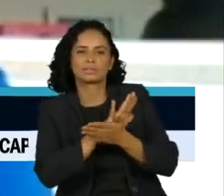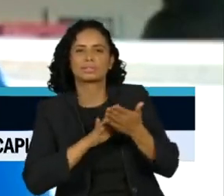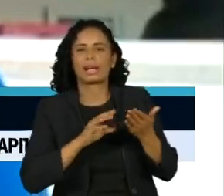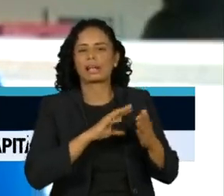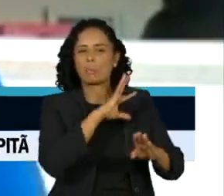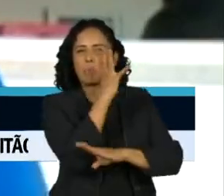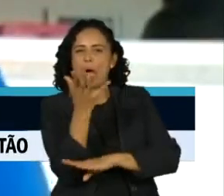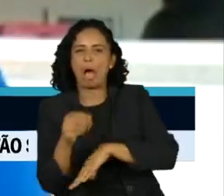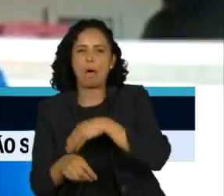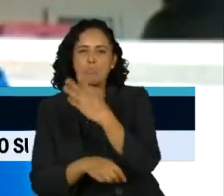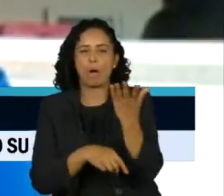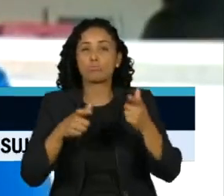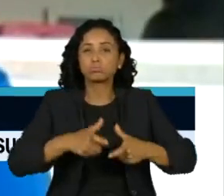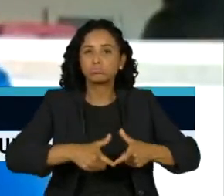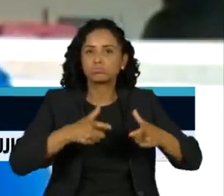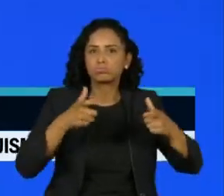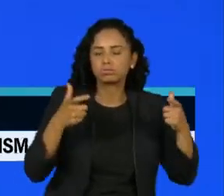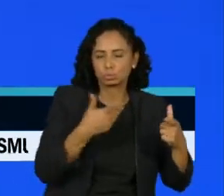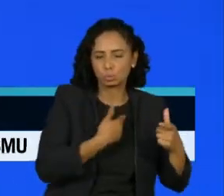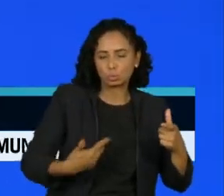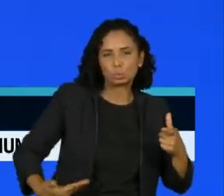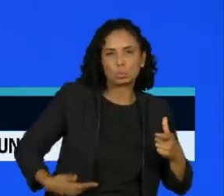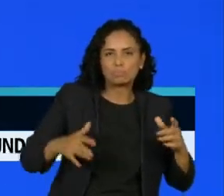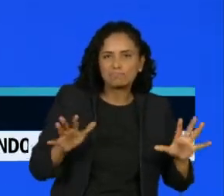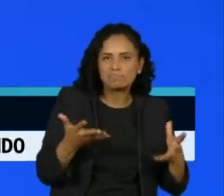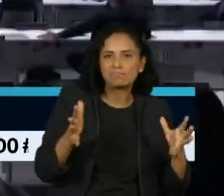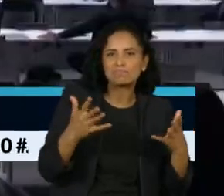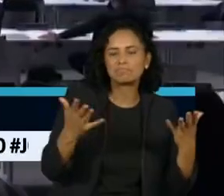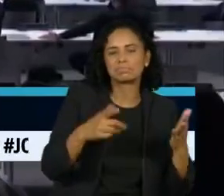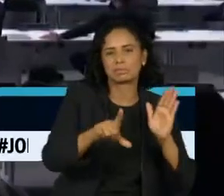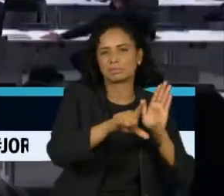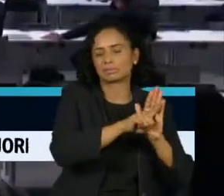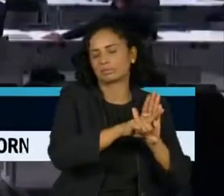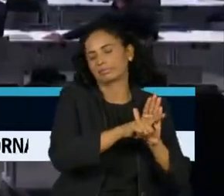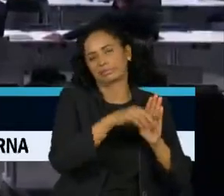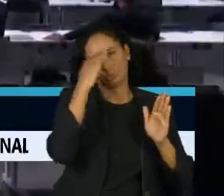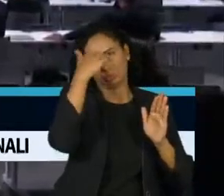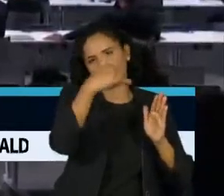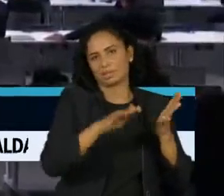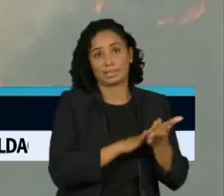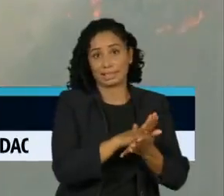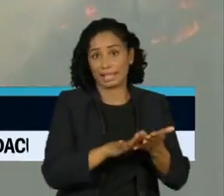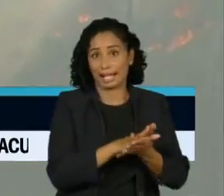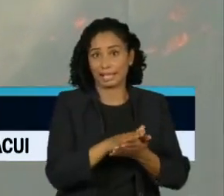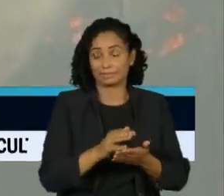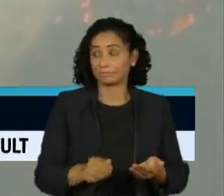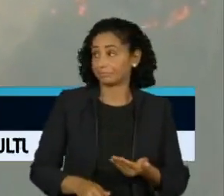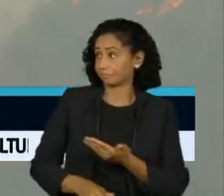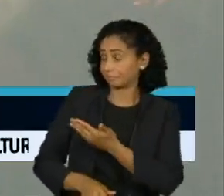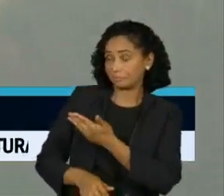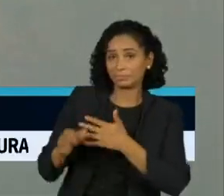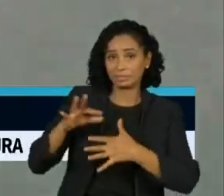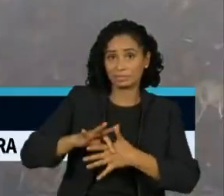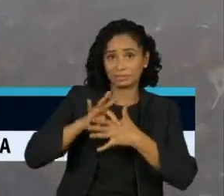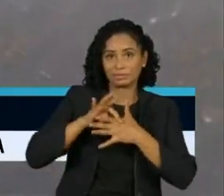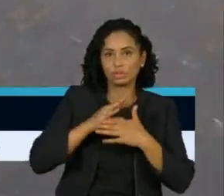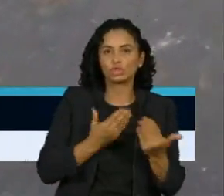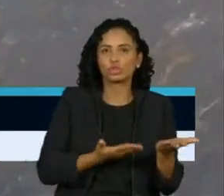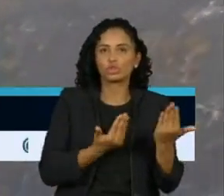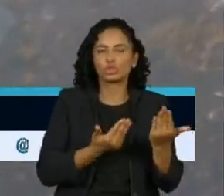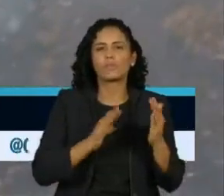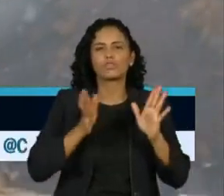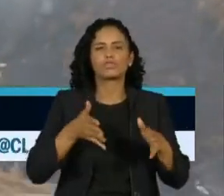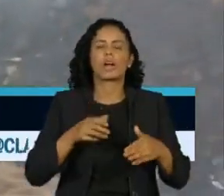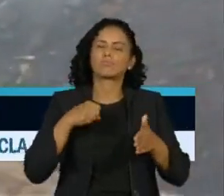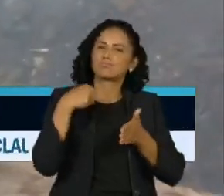público estimulando a ilegalidade. Chay Suruí é uma das lideranças jovens que tem se destacado na luta